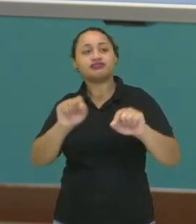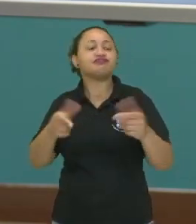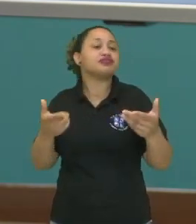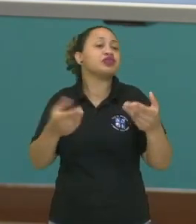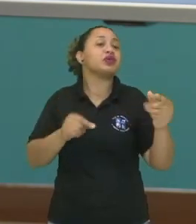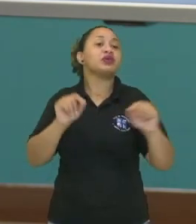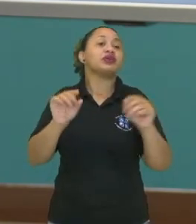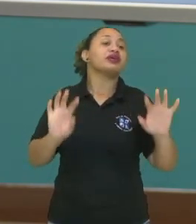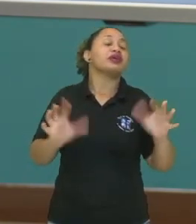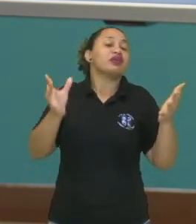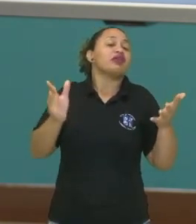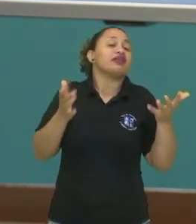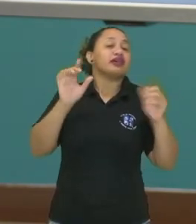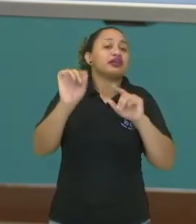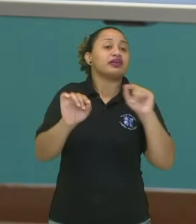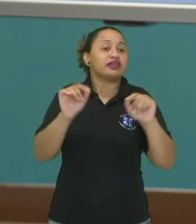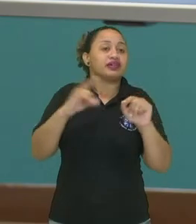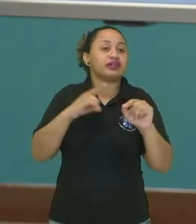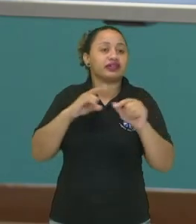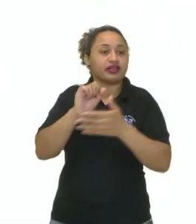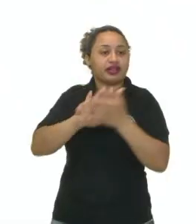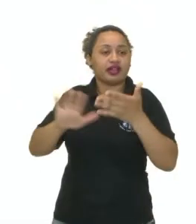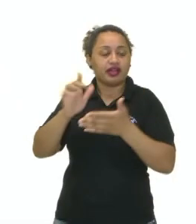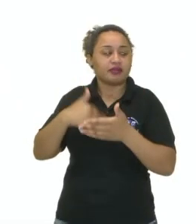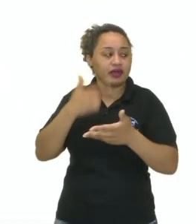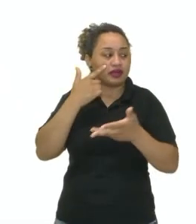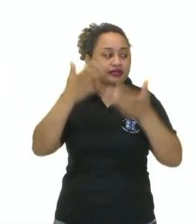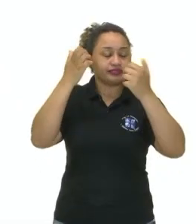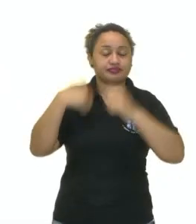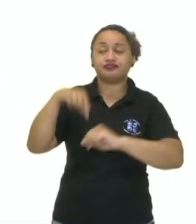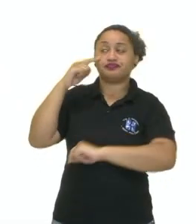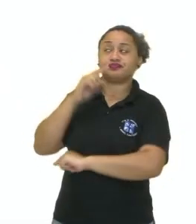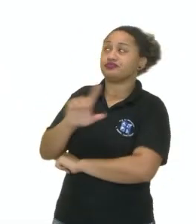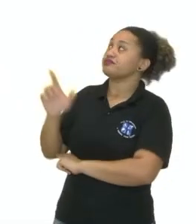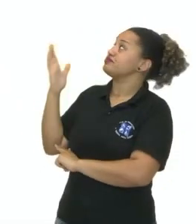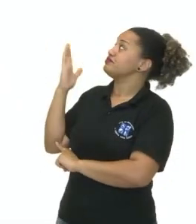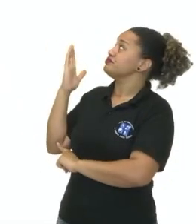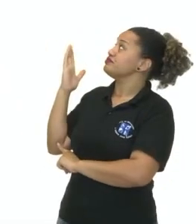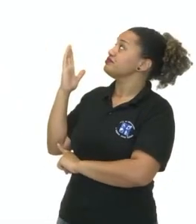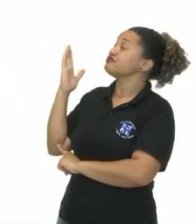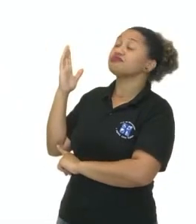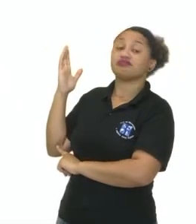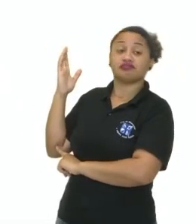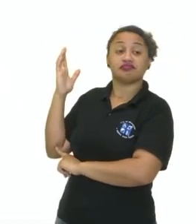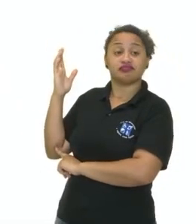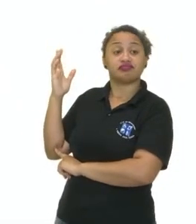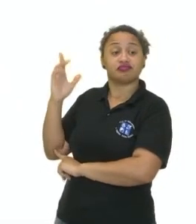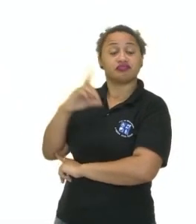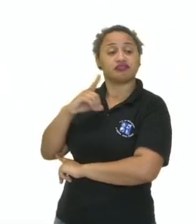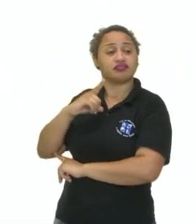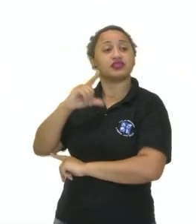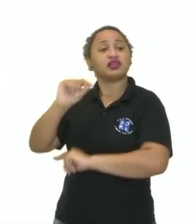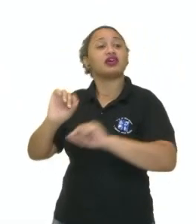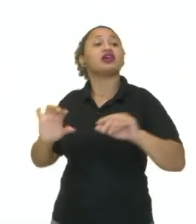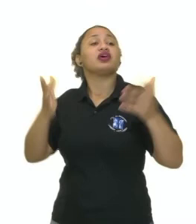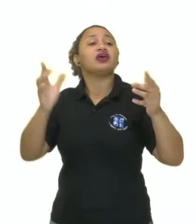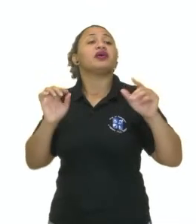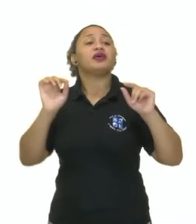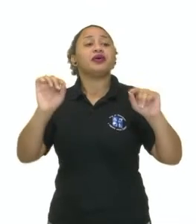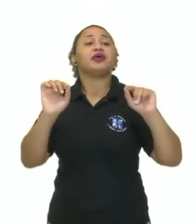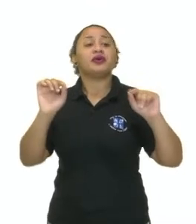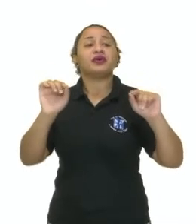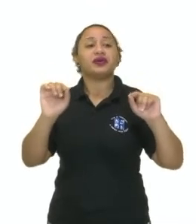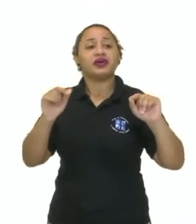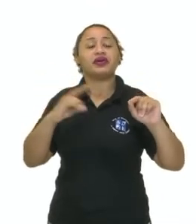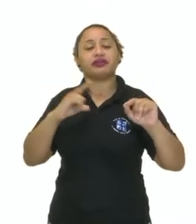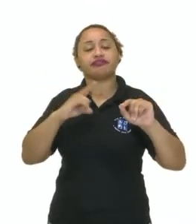que acontece nessas usinas? Aqui a gente tem imagem, confere aqui comigo. Nós temos uma imagem, então, de uma usina termoelétrica. O que acontece nela?